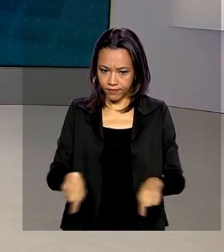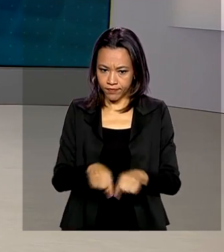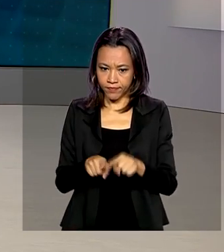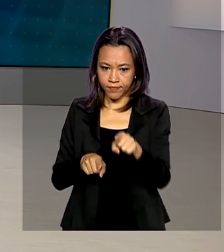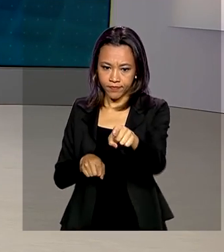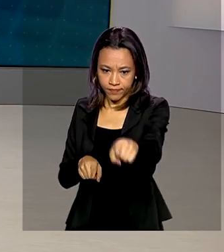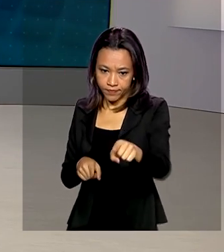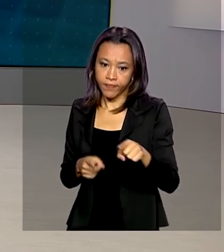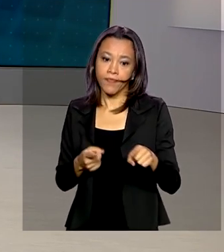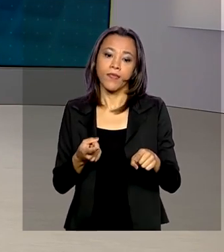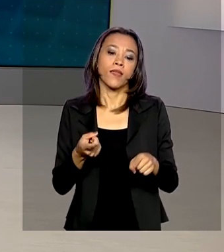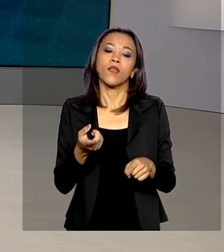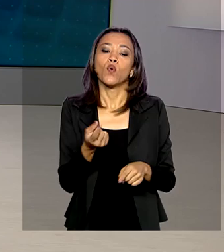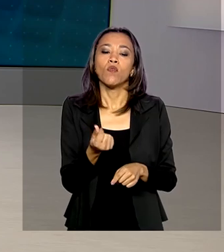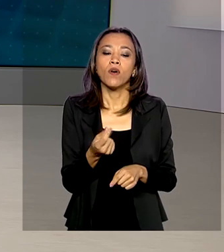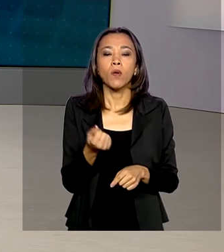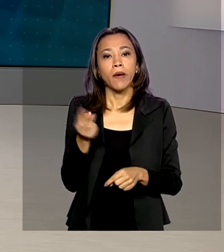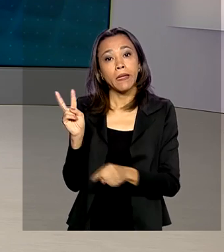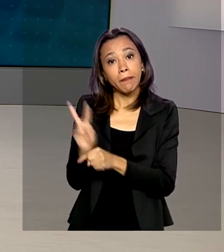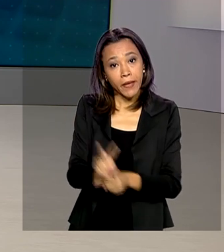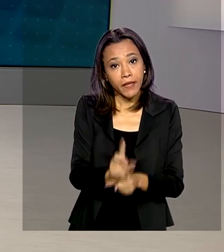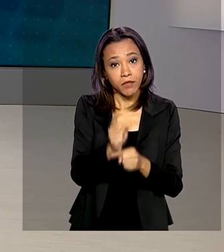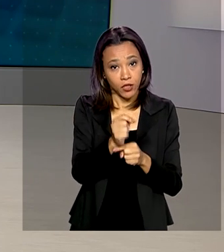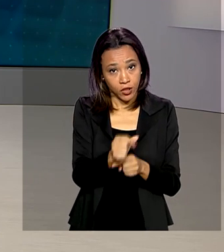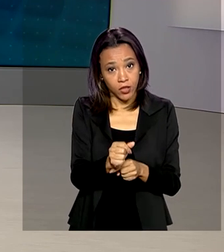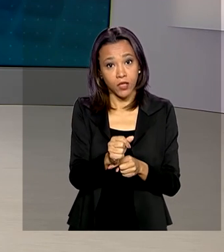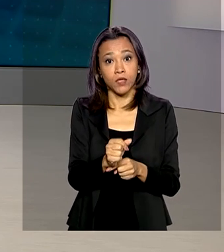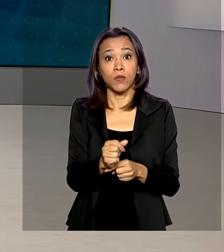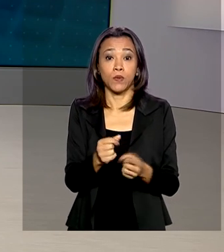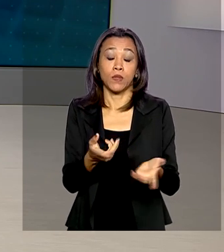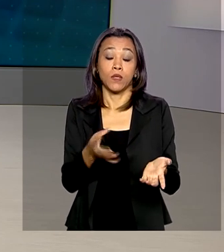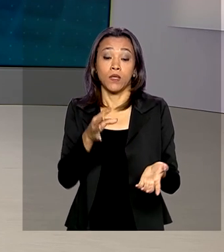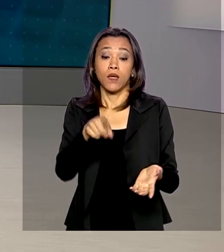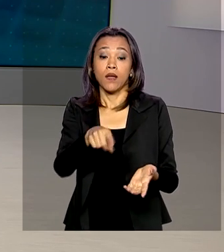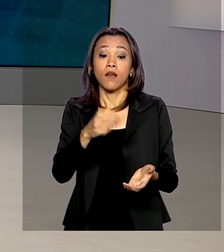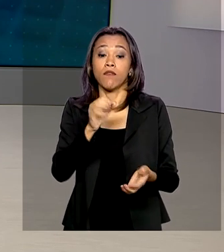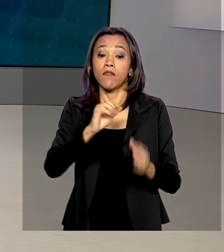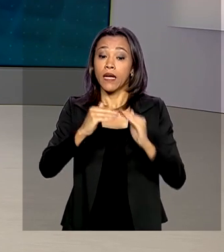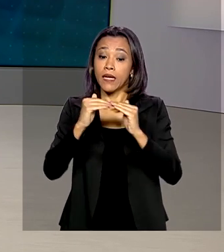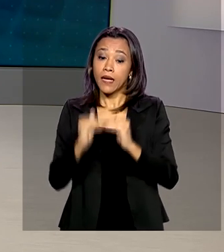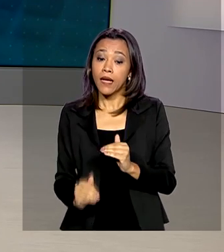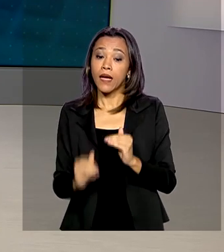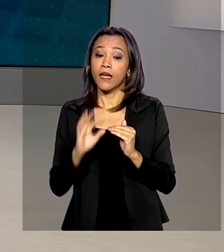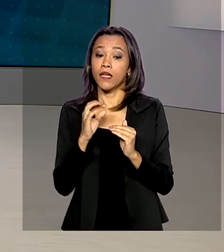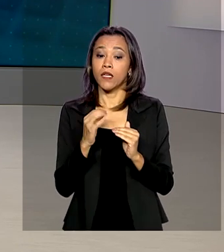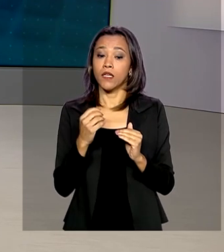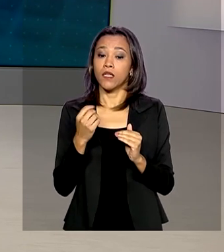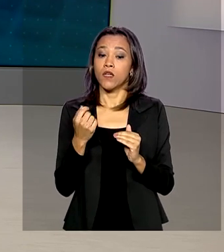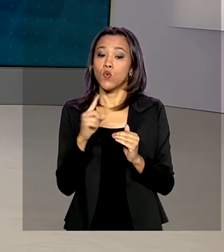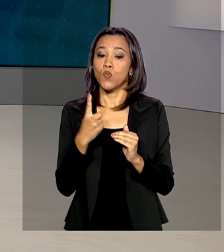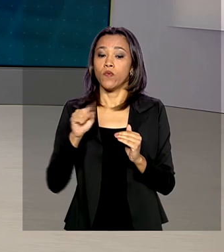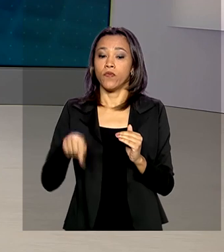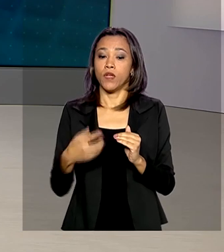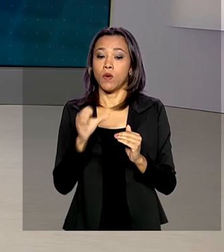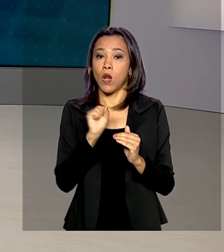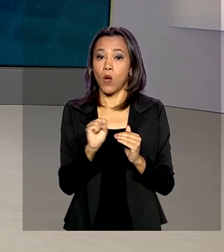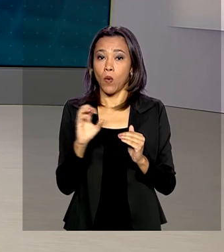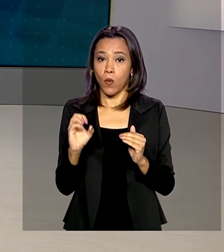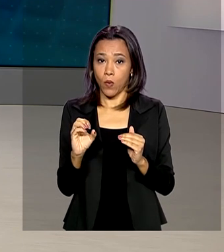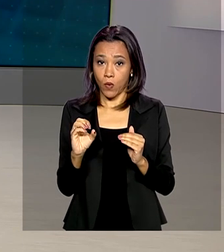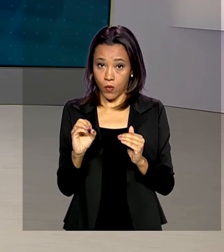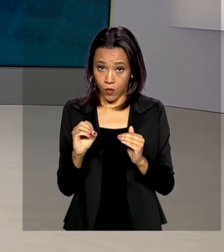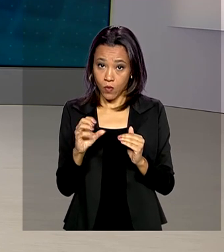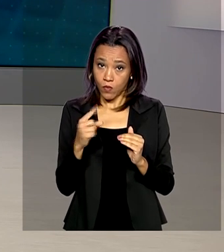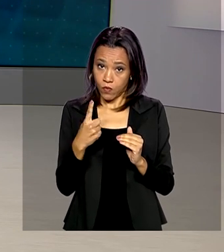consignado para empréstimo consignado vai cair dos atuais 2,08 para 1,8%